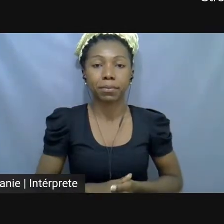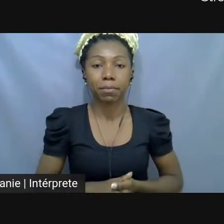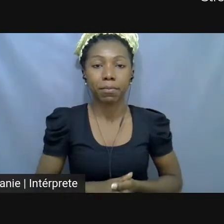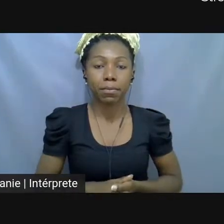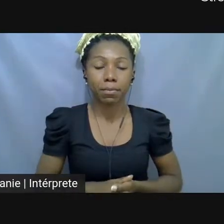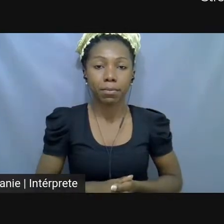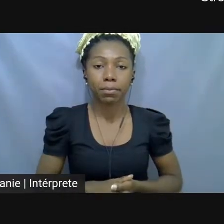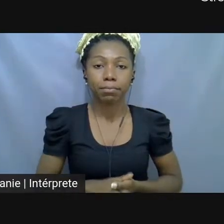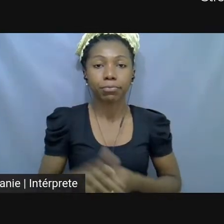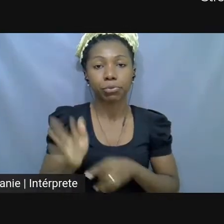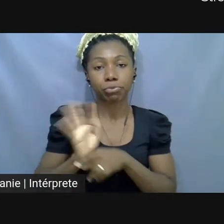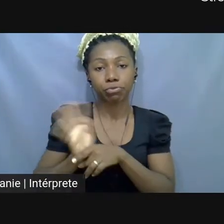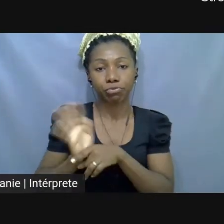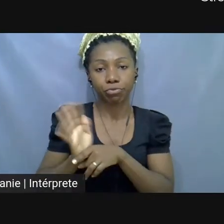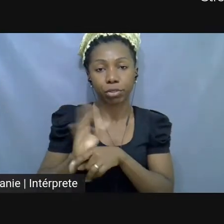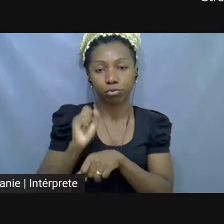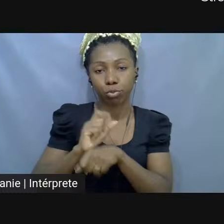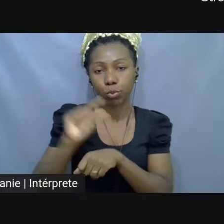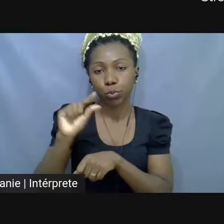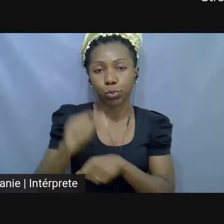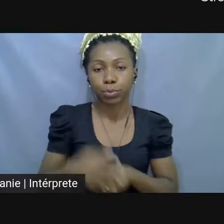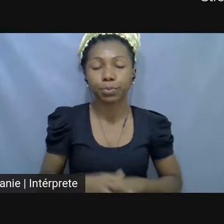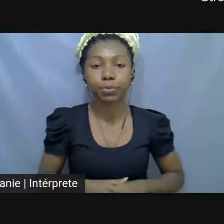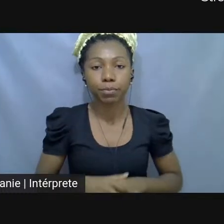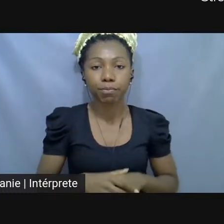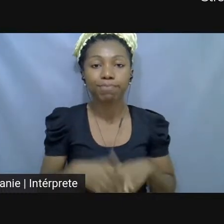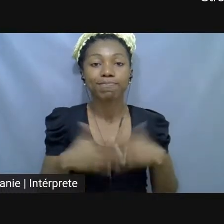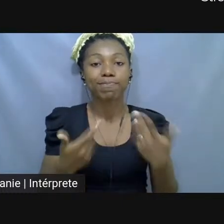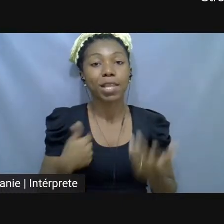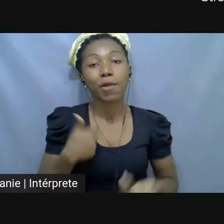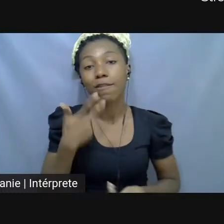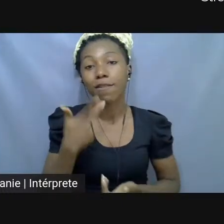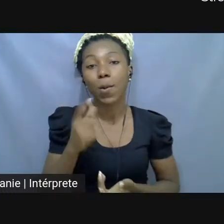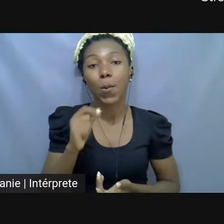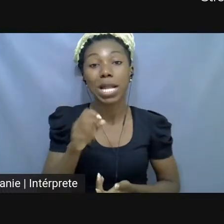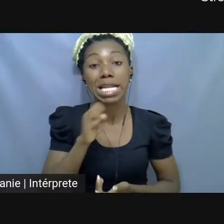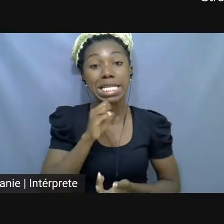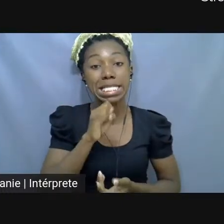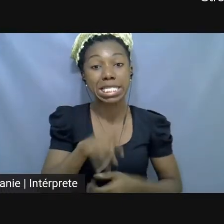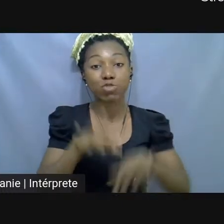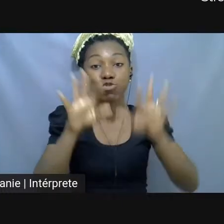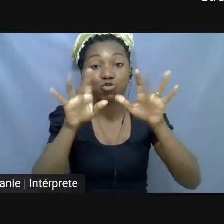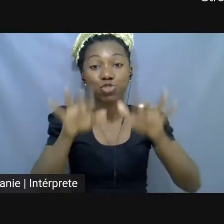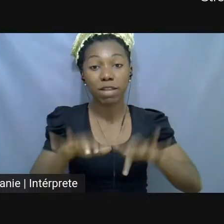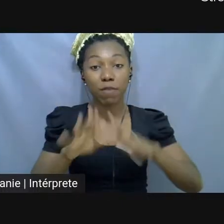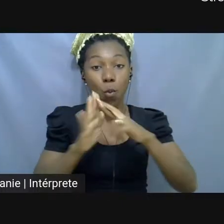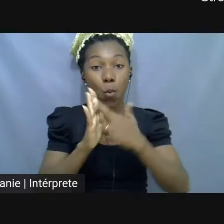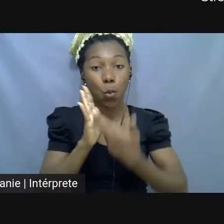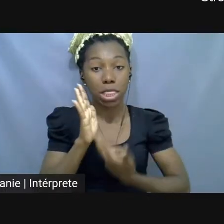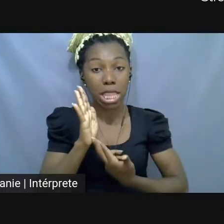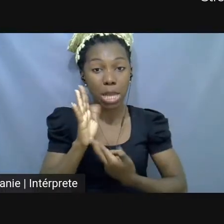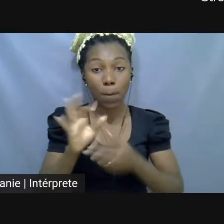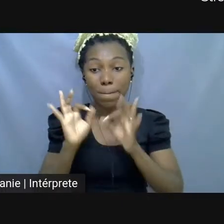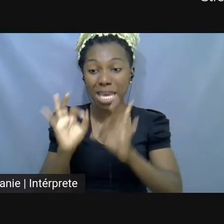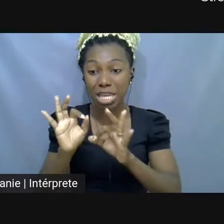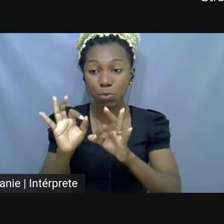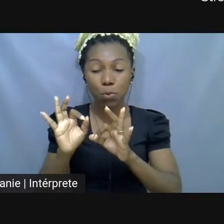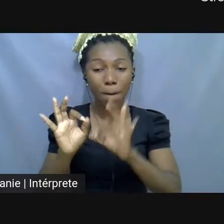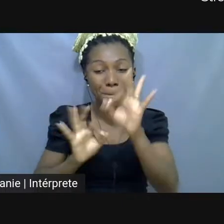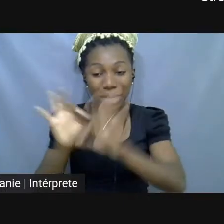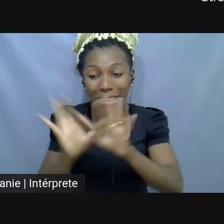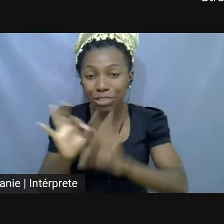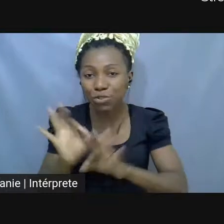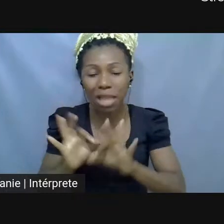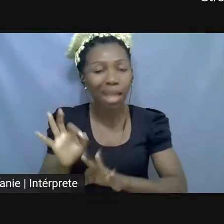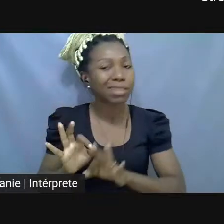o vídeo, só um minuto. E eu gosto de dizer que se eu fosse escrever um roteiro não seria tão bom, assim. Porque a